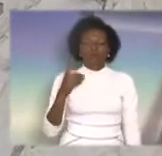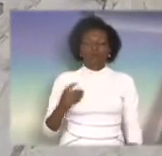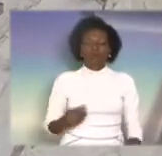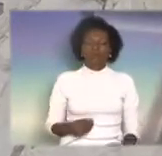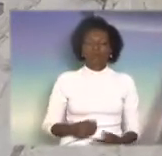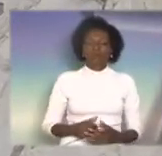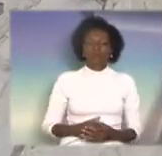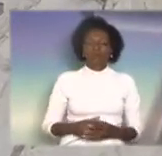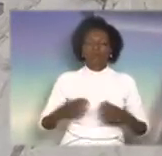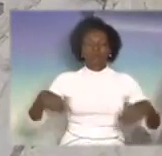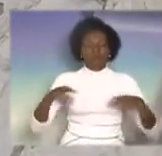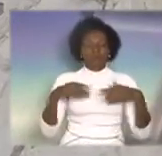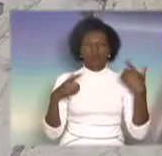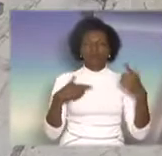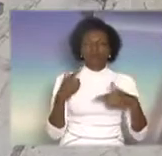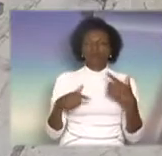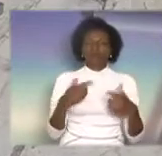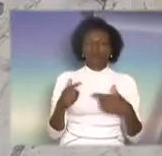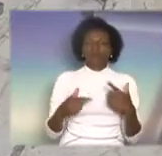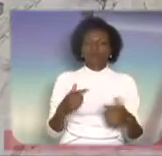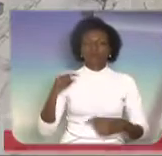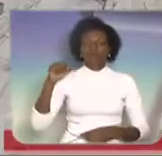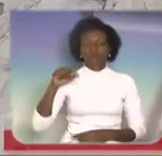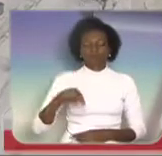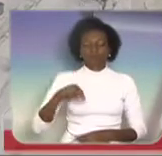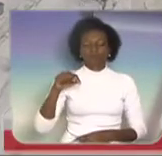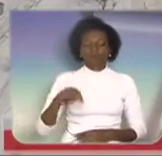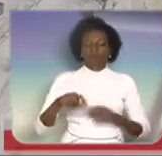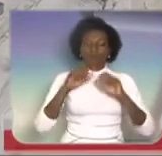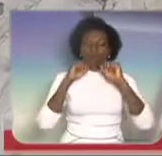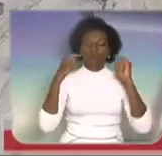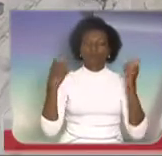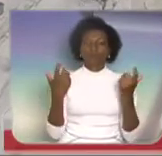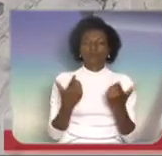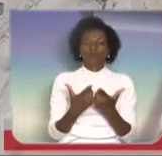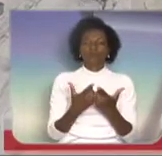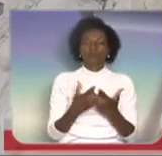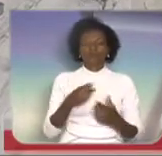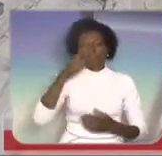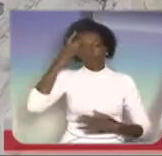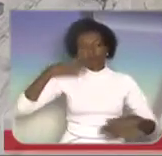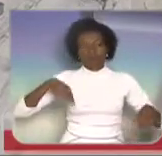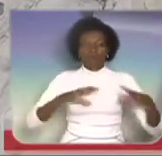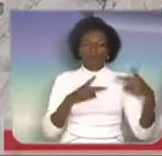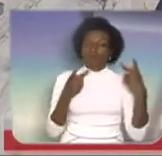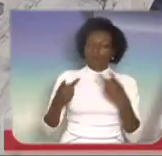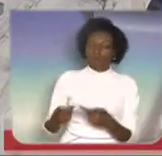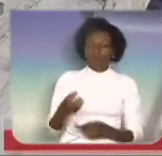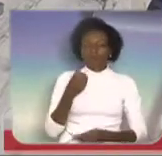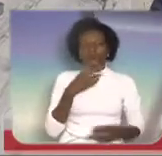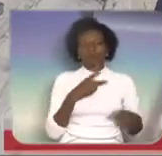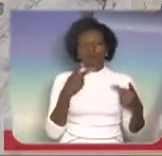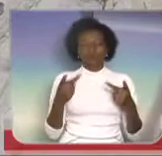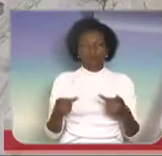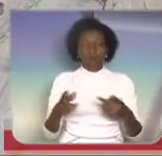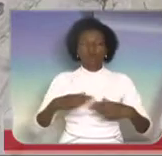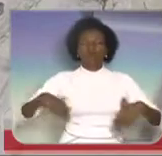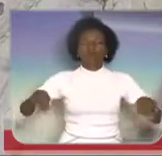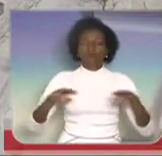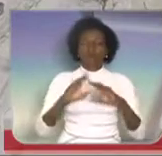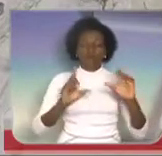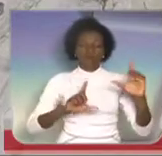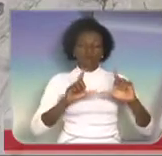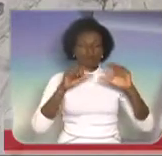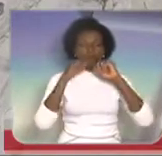a todos os funcionários que se encontram aqui no plenário da Assembleia, a todos os visitantes sejam bem-vindos, a todos que nos assistem pela TV